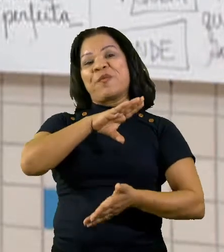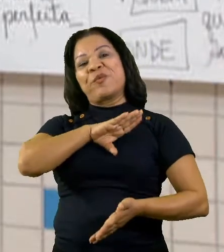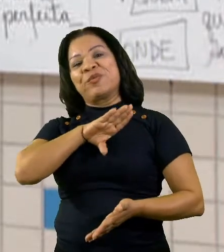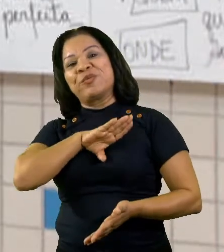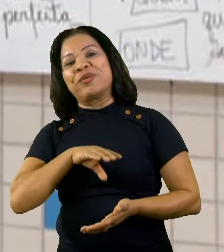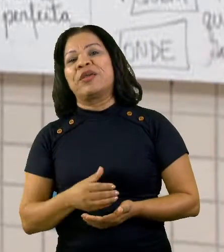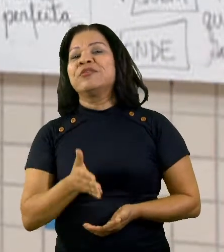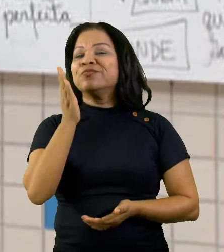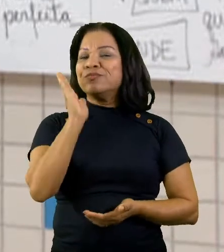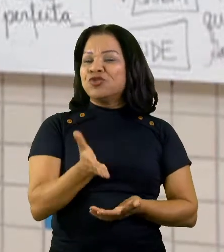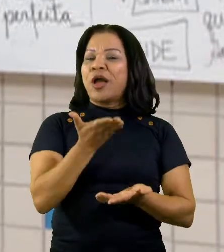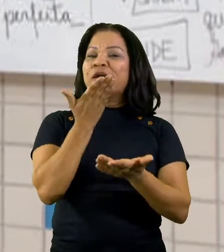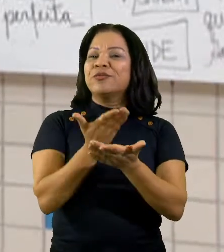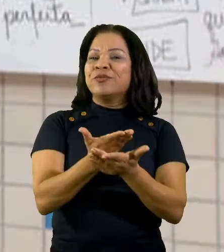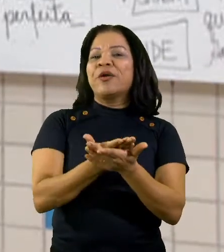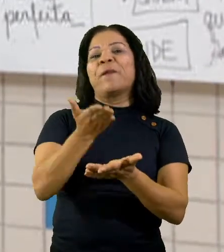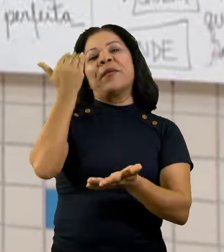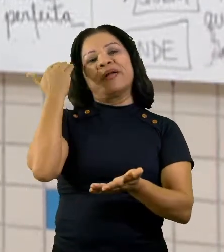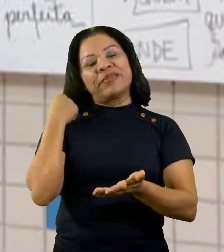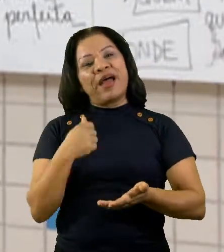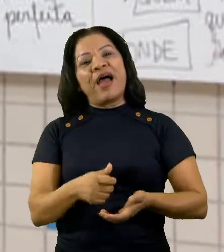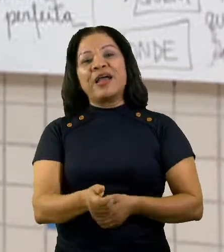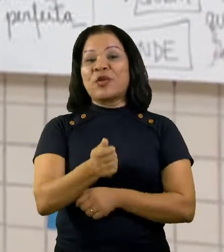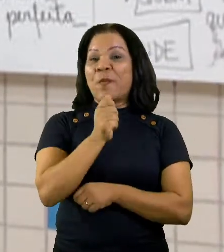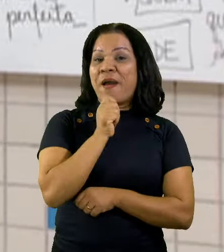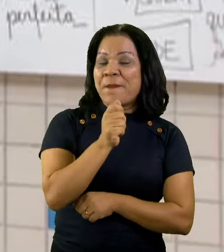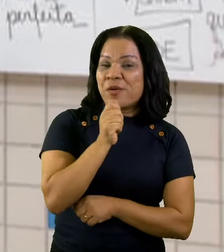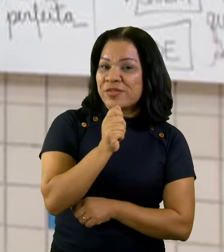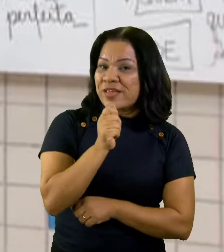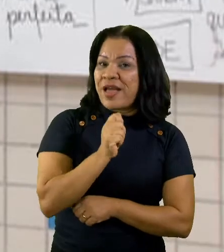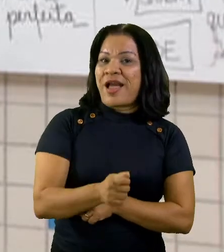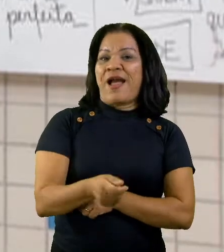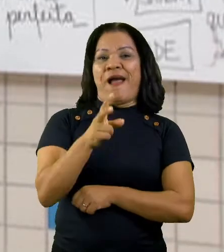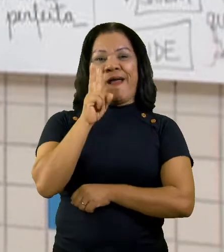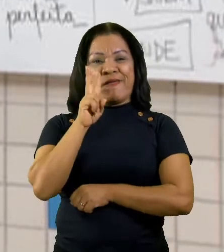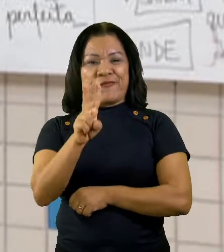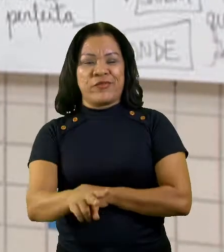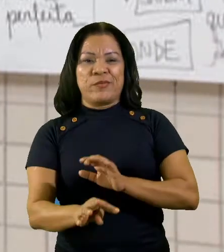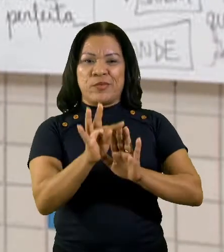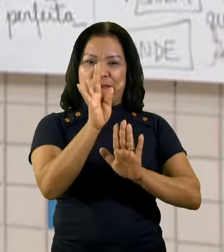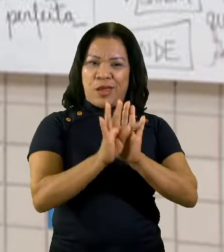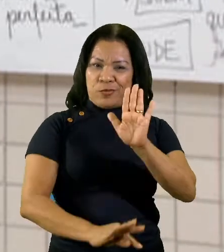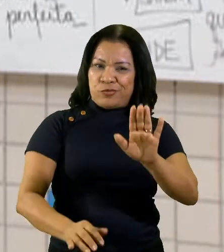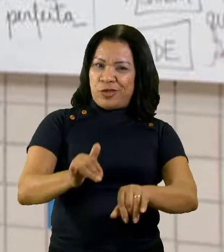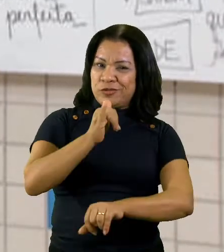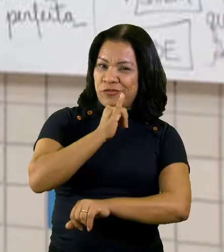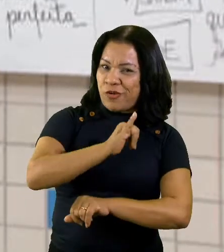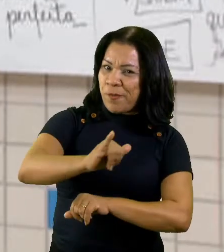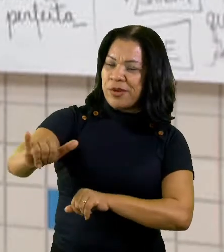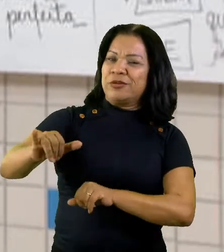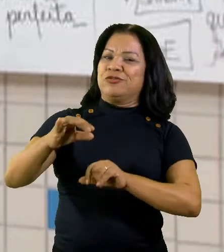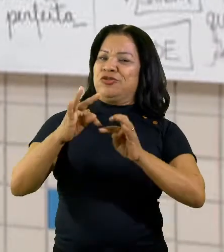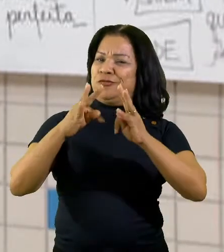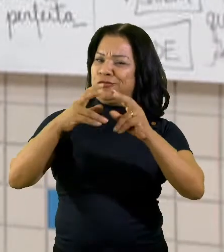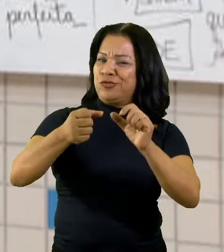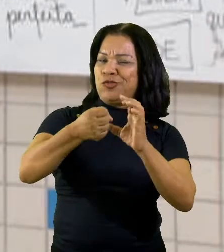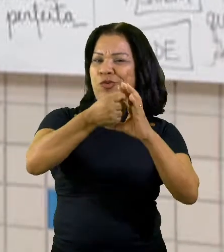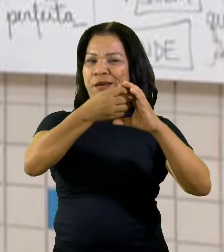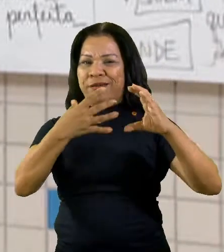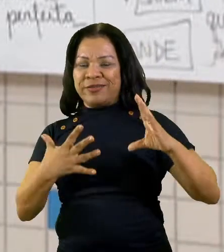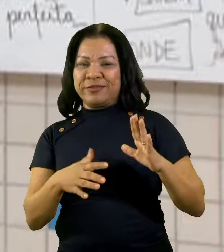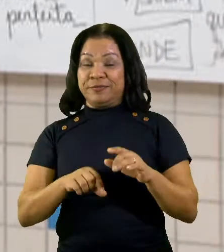anteriormente sobre reportagem, vimos que é um texto informativo com todas as suas características. Depois